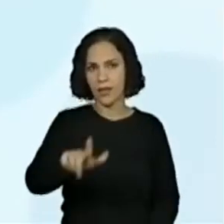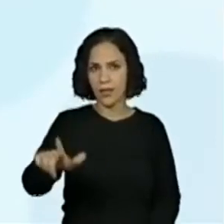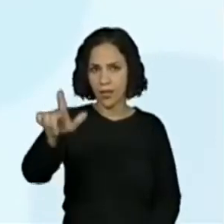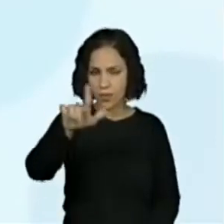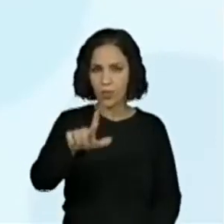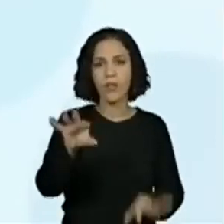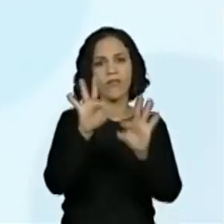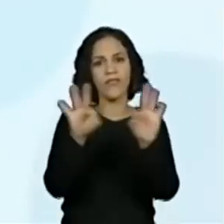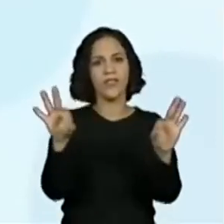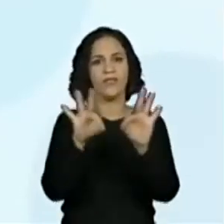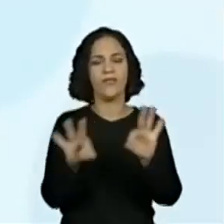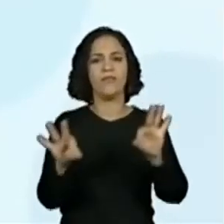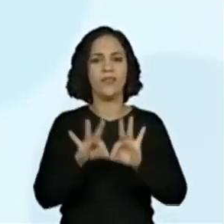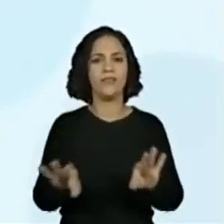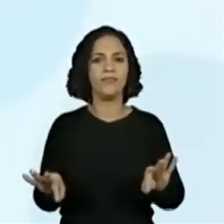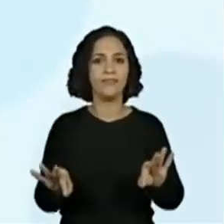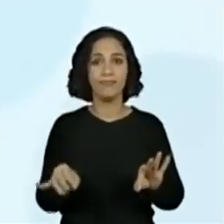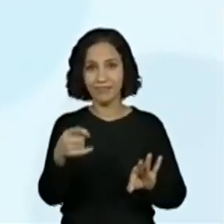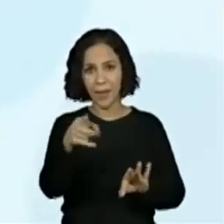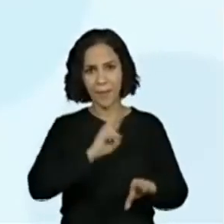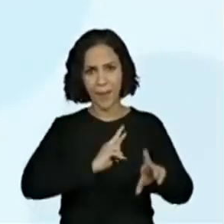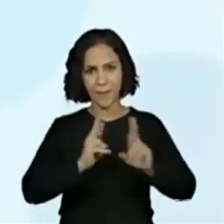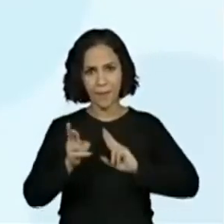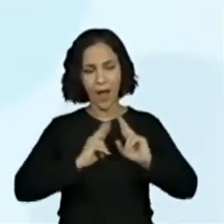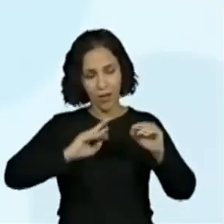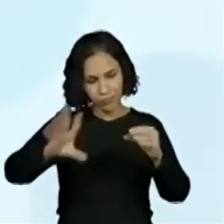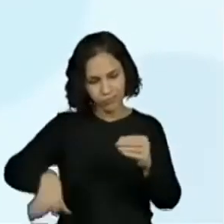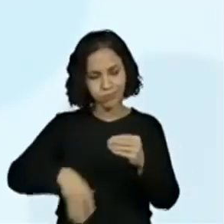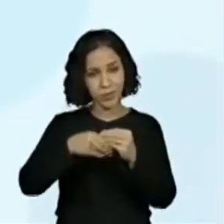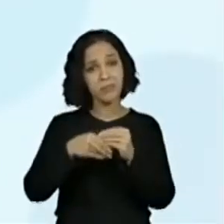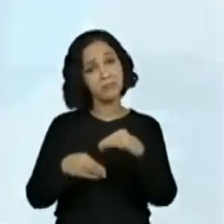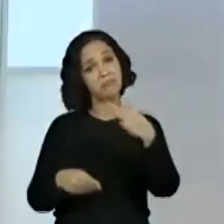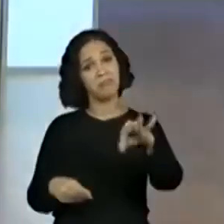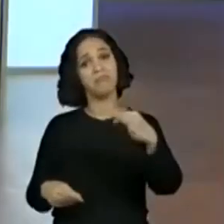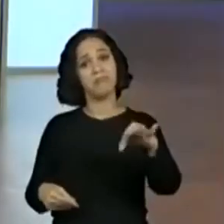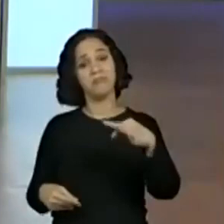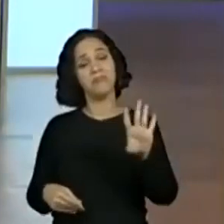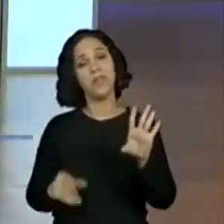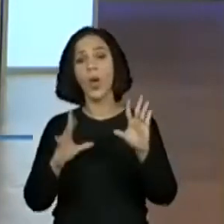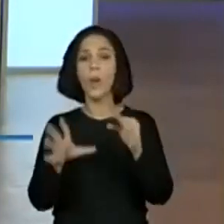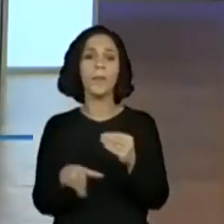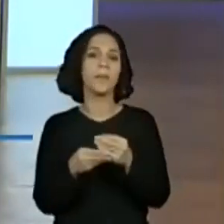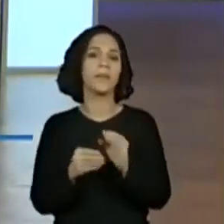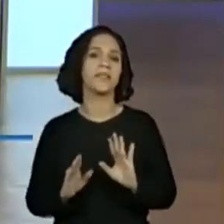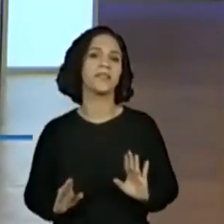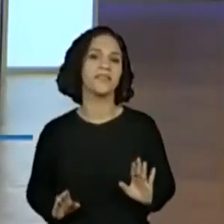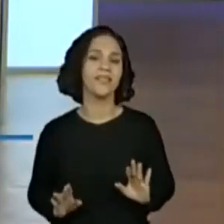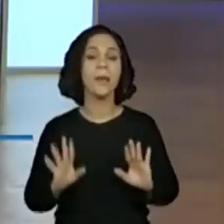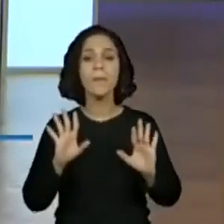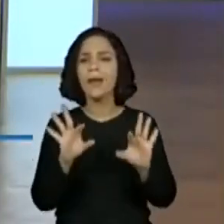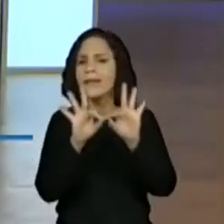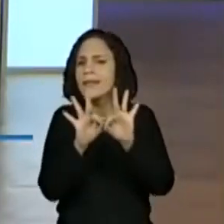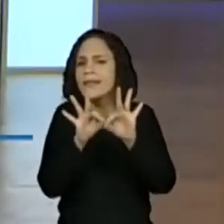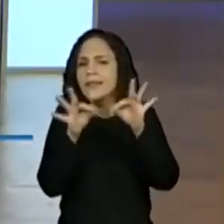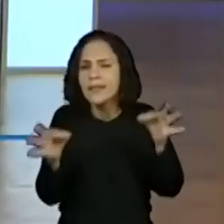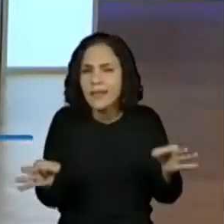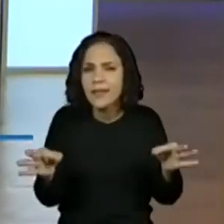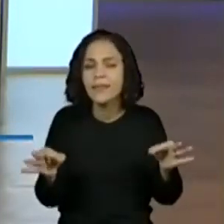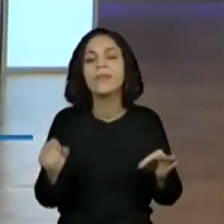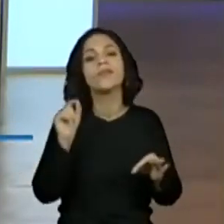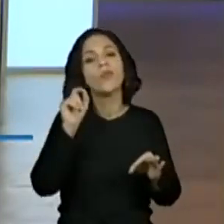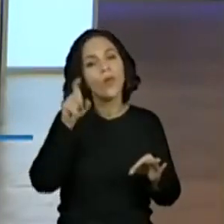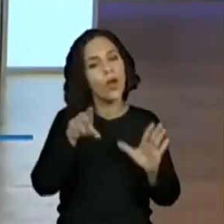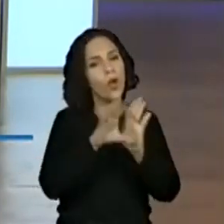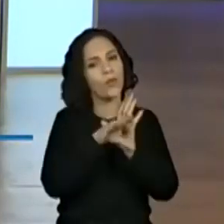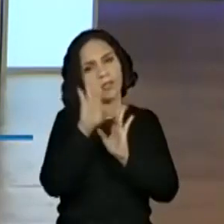versos. Tudo que vocês colocaram mais é exatamente uma complementação. O mais simples é isso. Vou deixar aqui